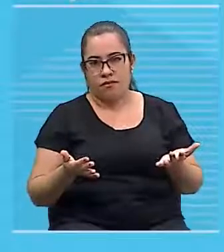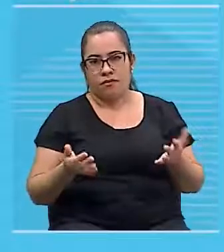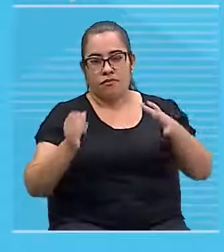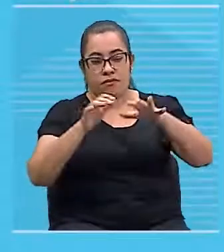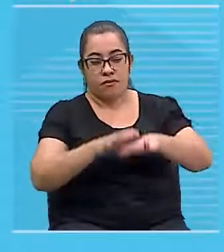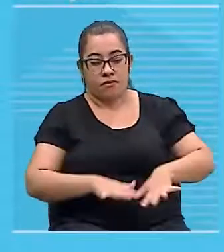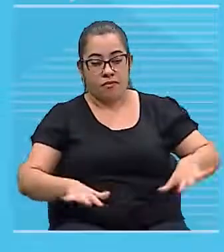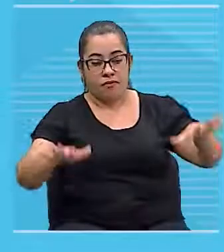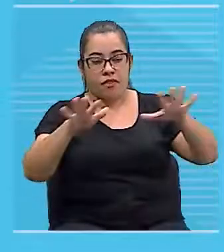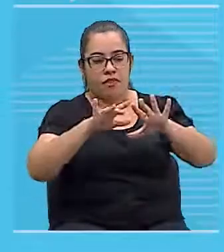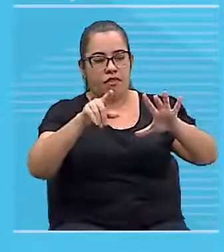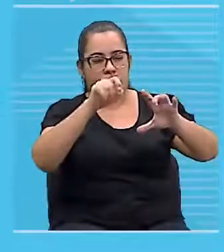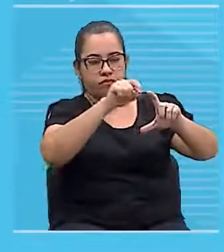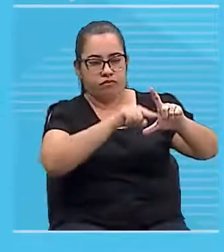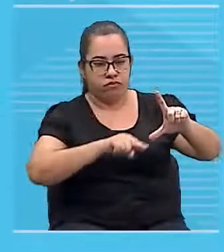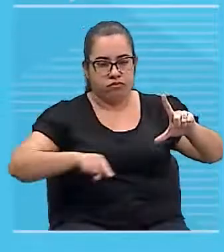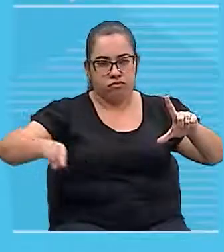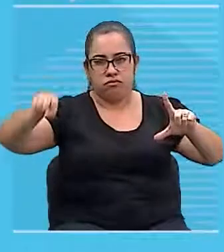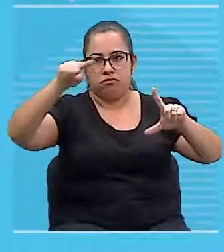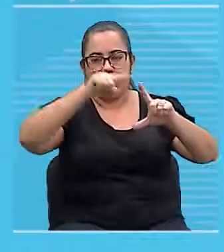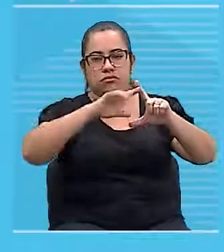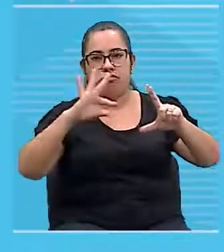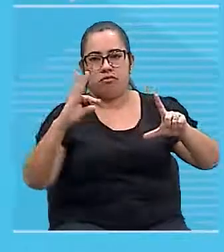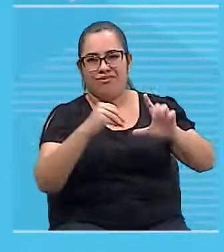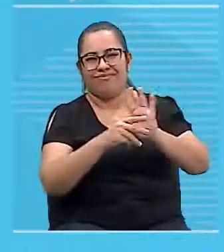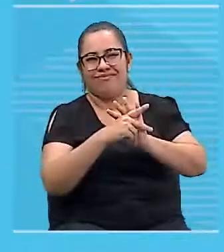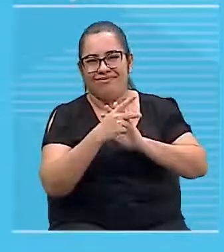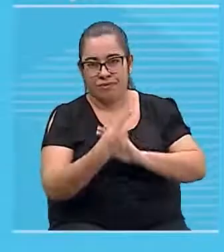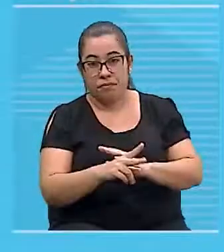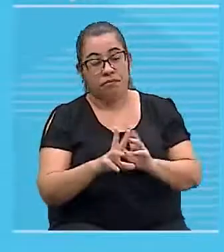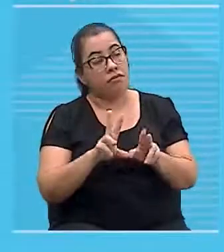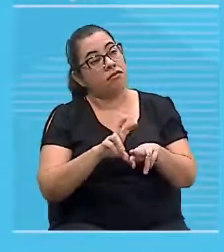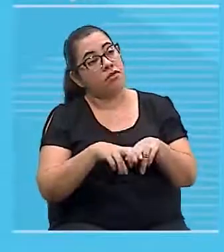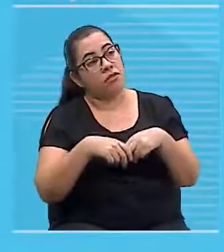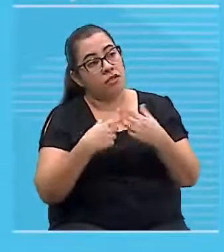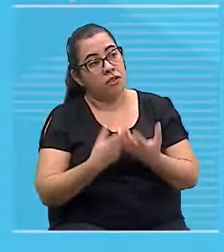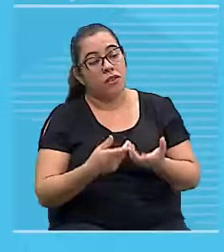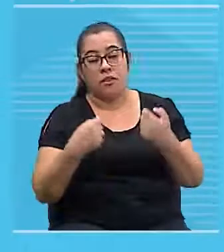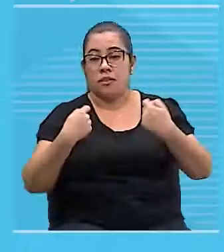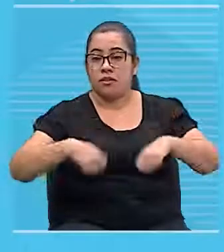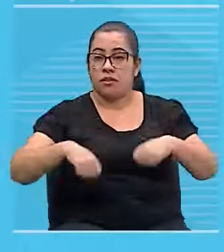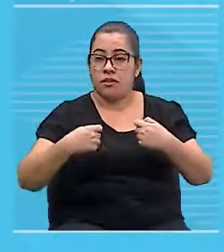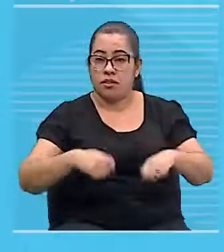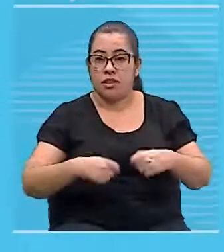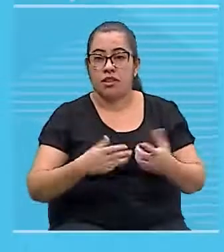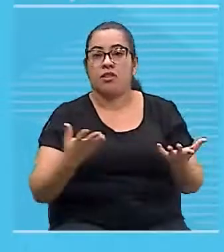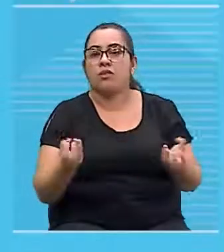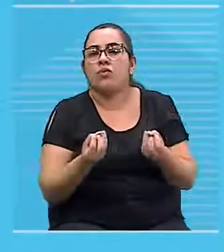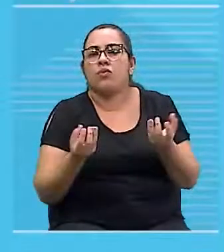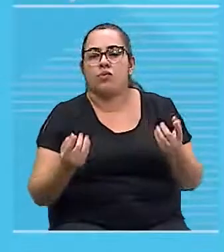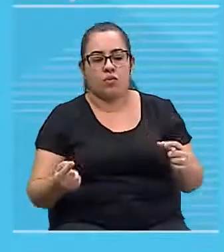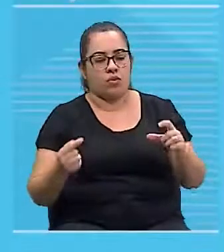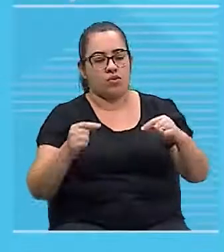essa área circular. Por isso que eu preciso usar o comprimento da circunferência.